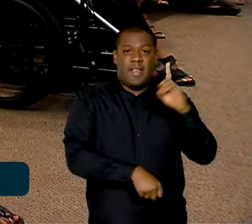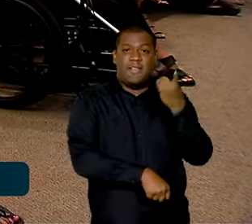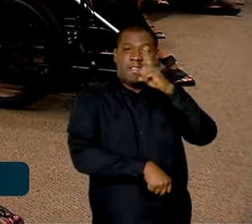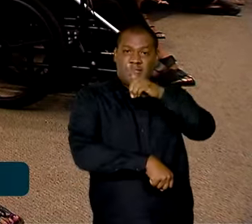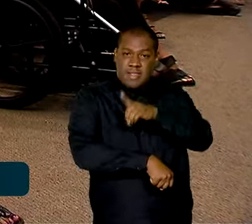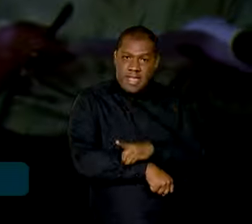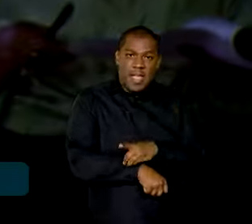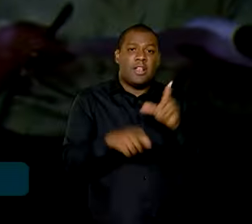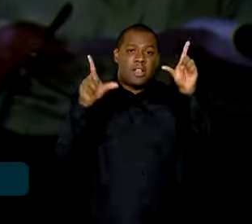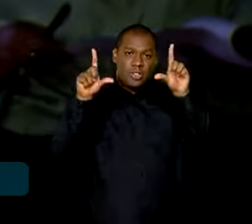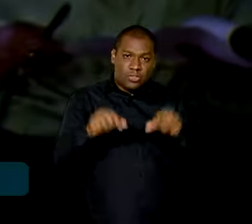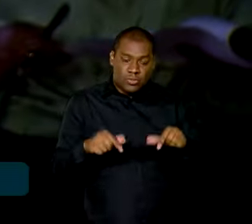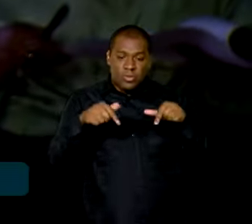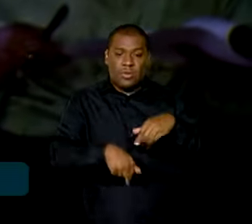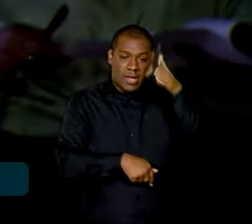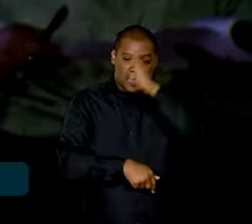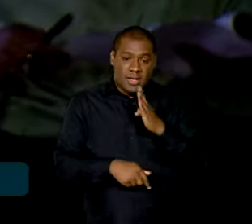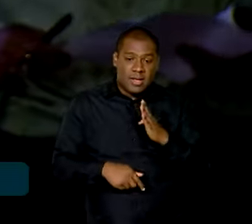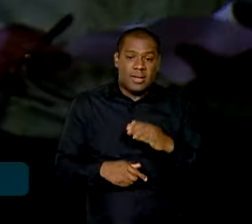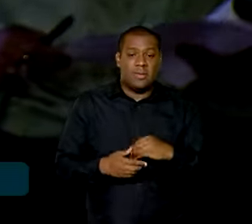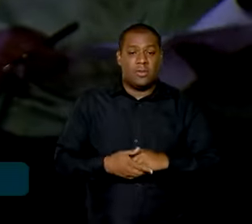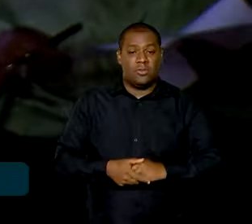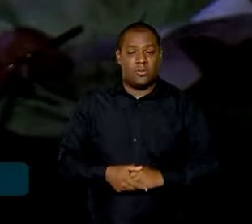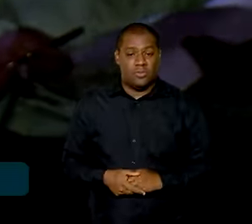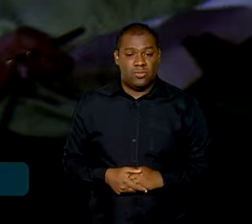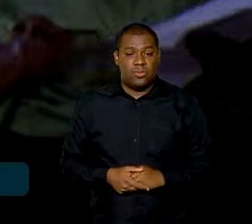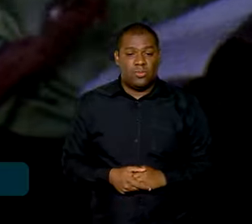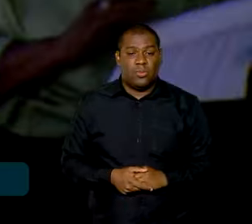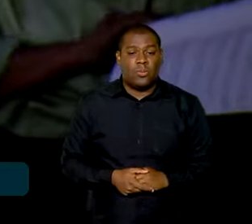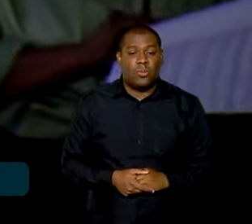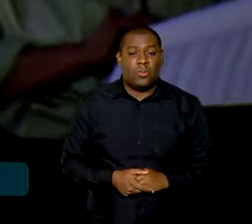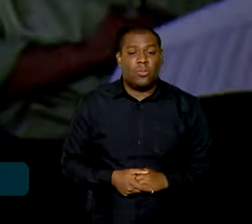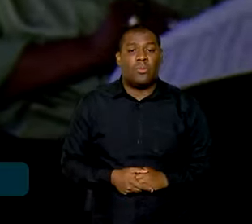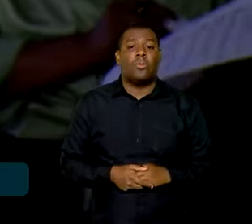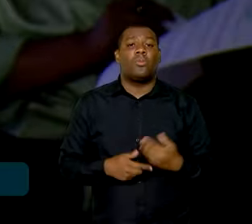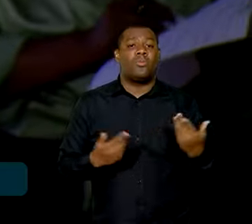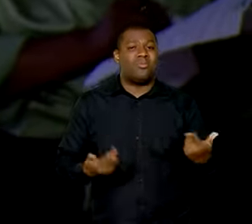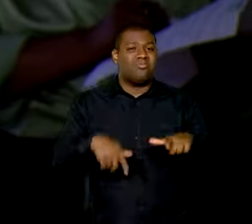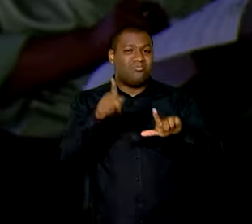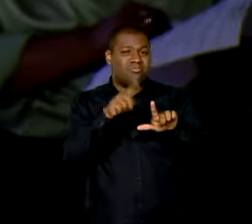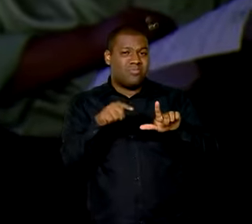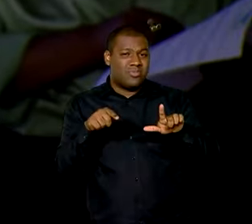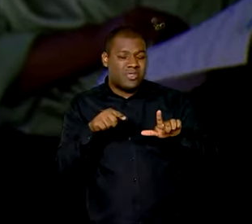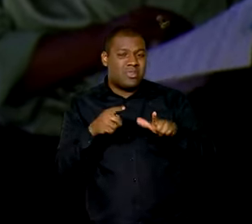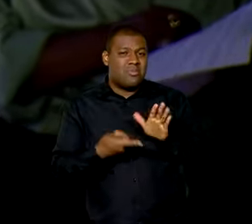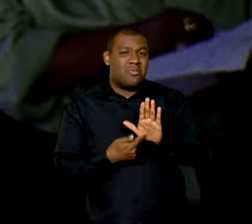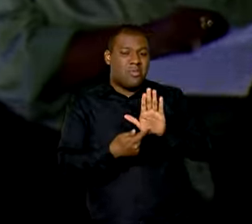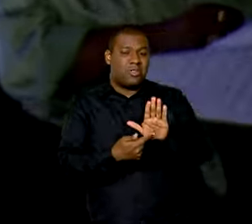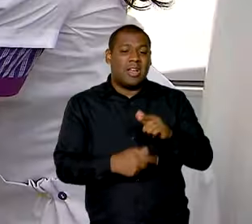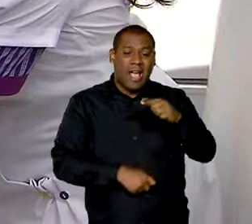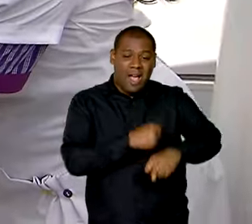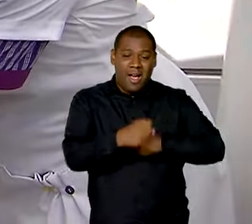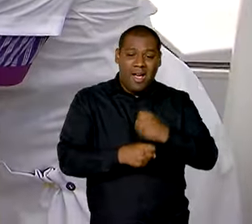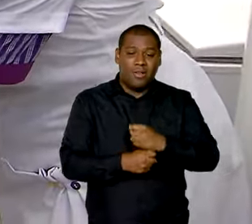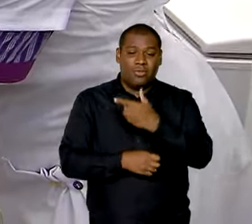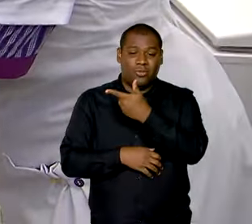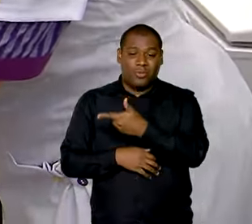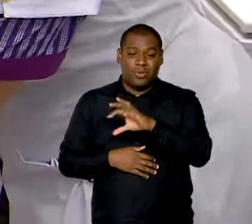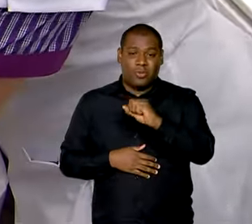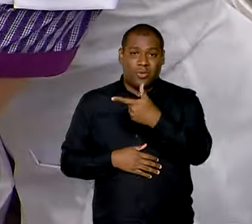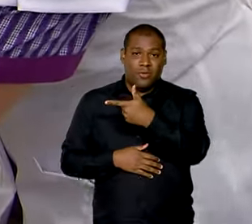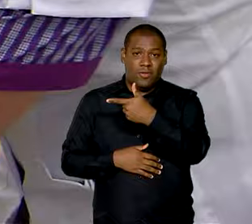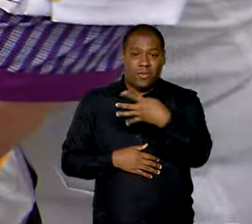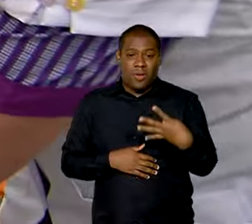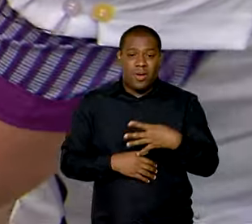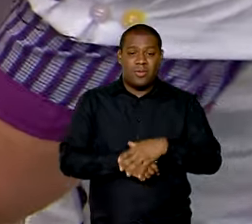da dengue no país e impedir o crescimento de casos. As estatísticas médicas mostram que este ano as crianças